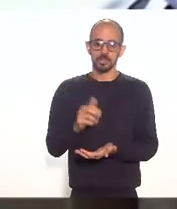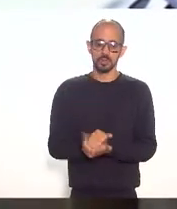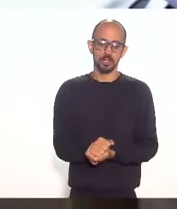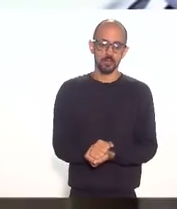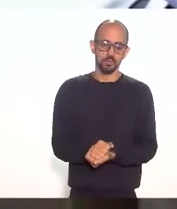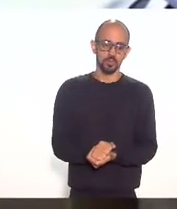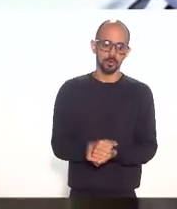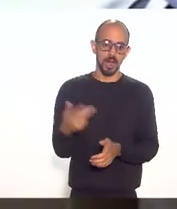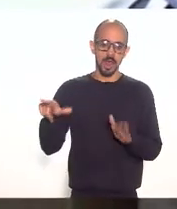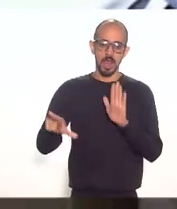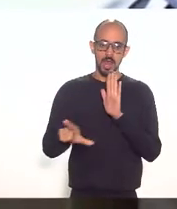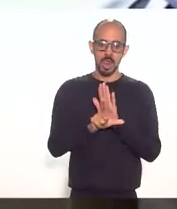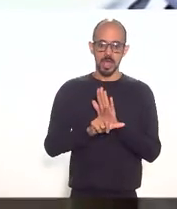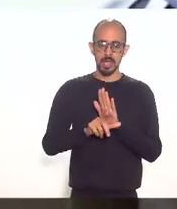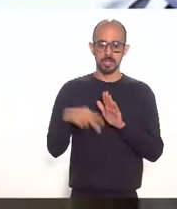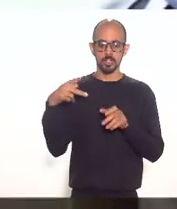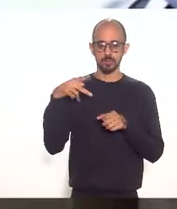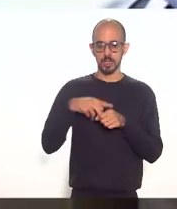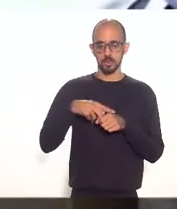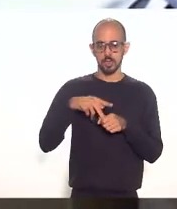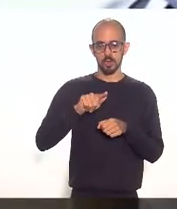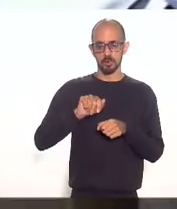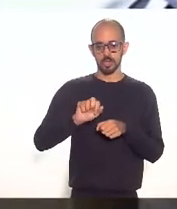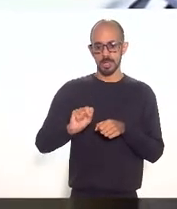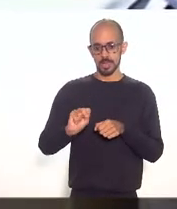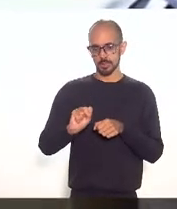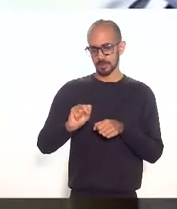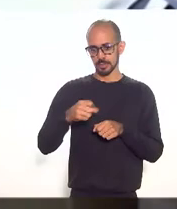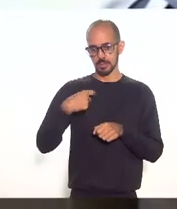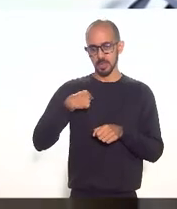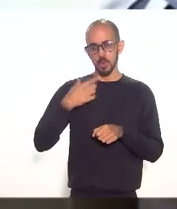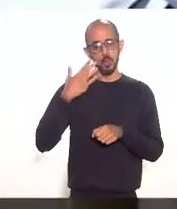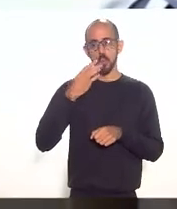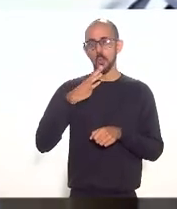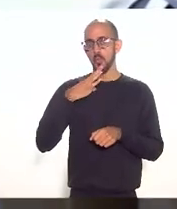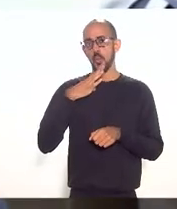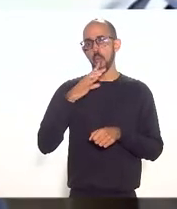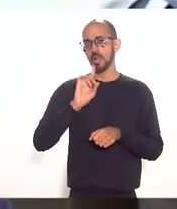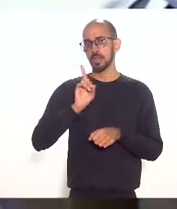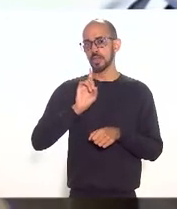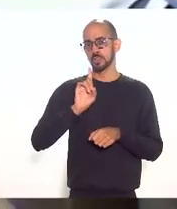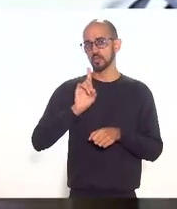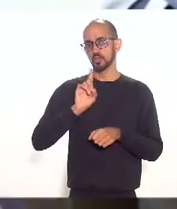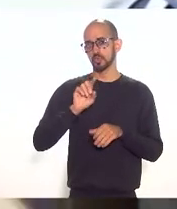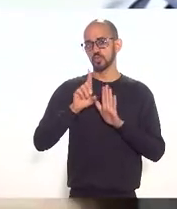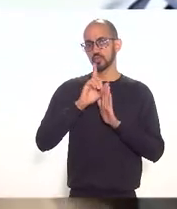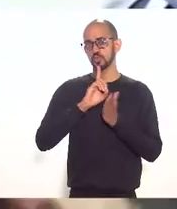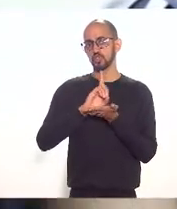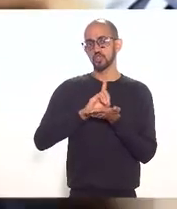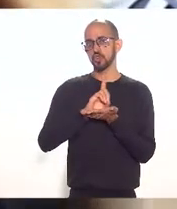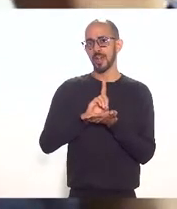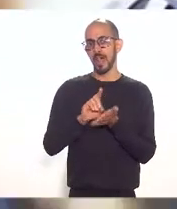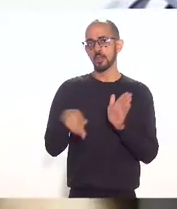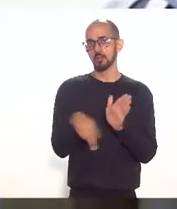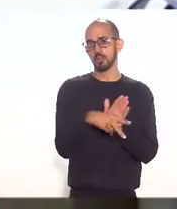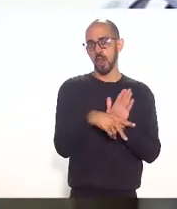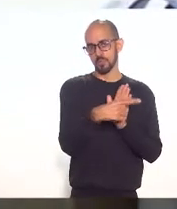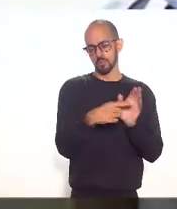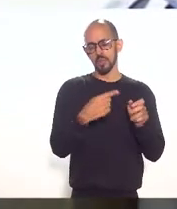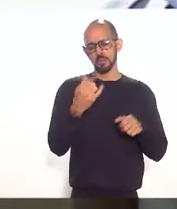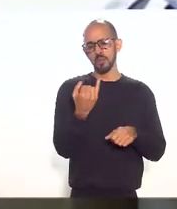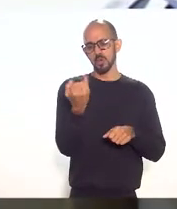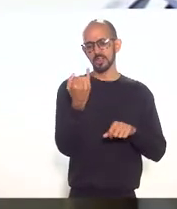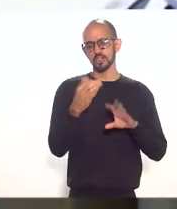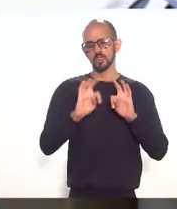gás um dicionário específico de petróleo e gás que todo mundo tenha os mesmos conceitos